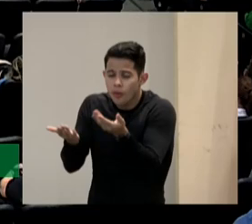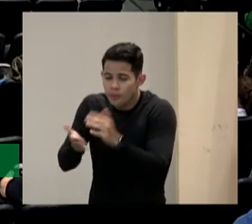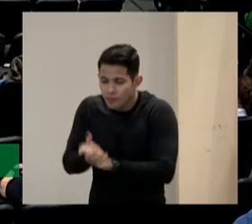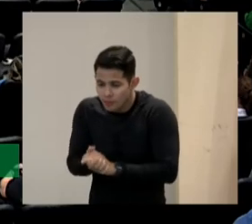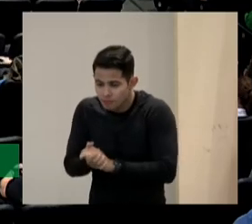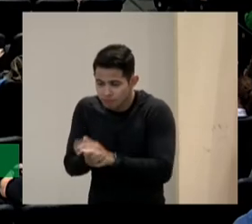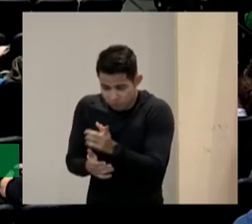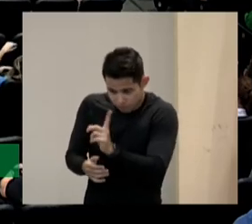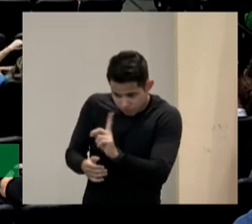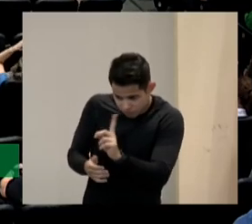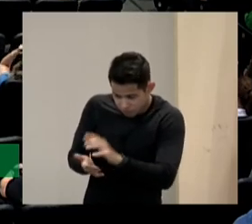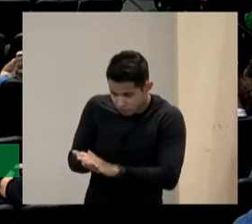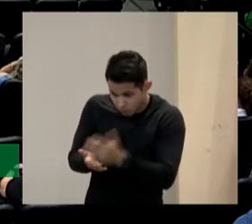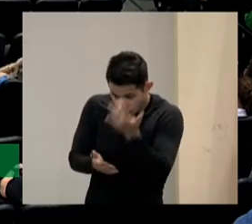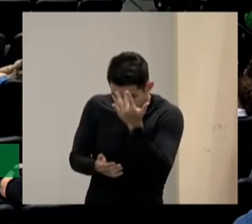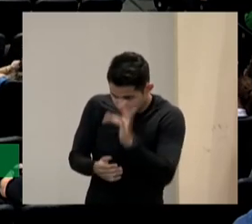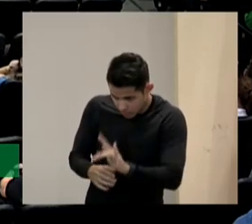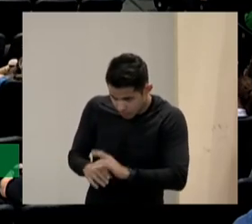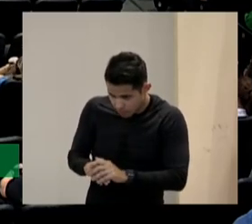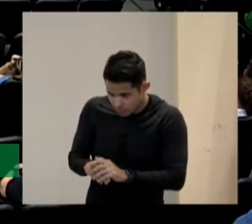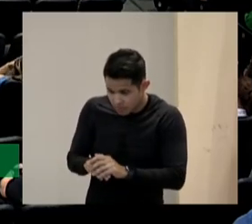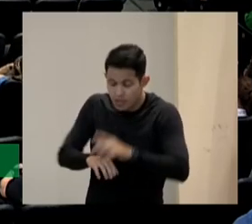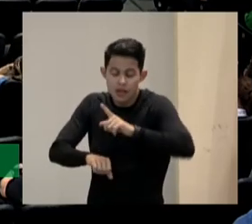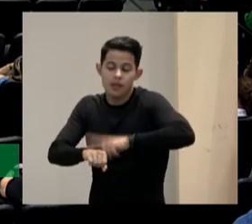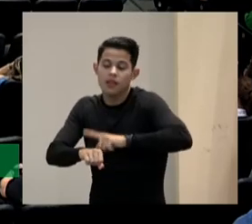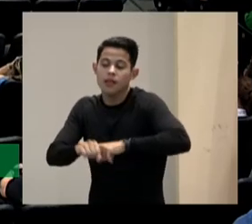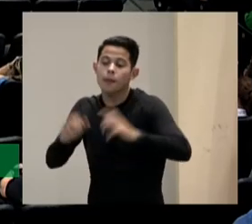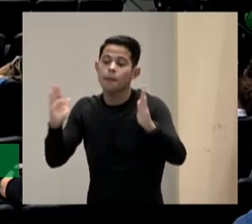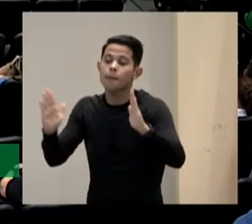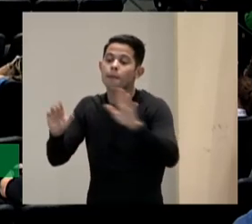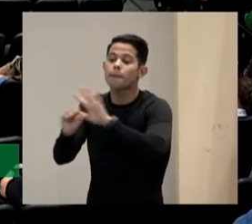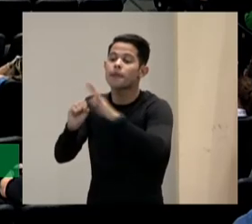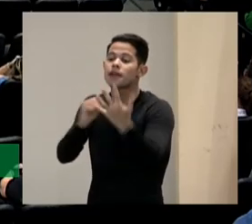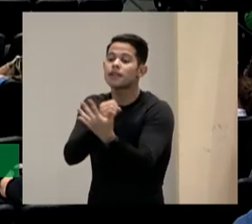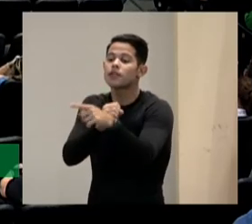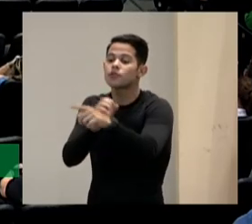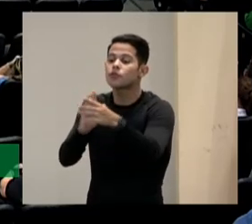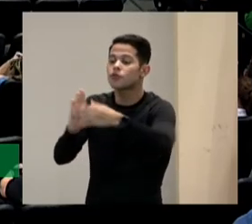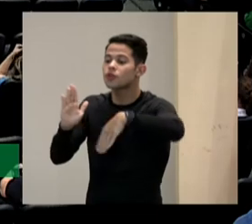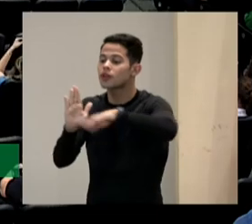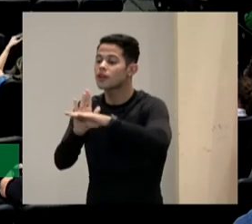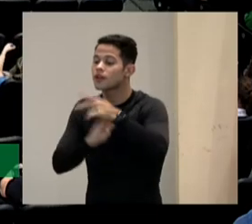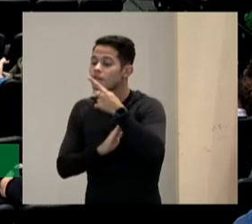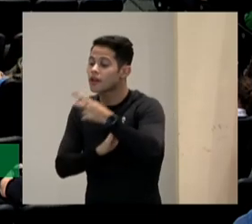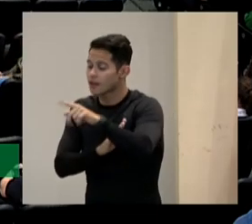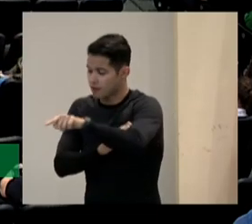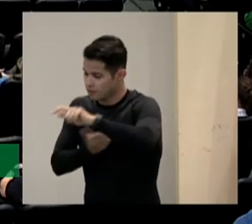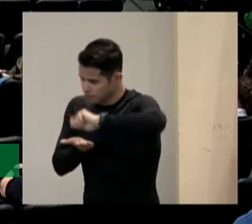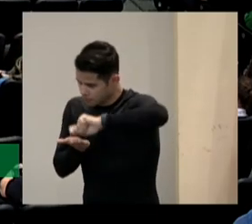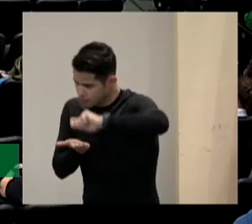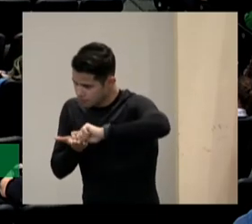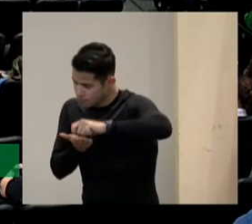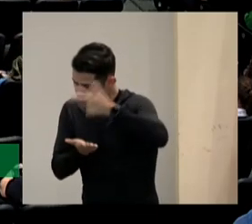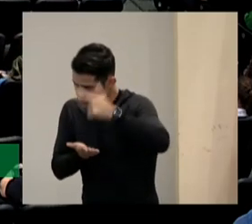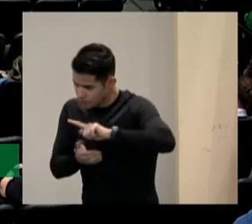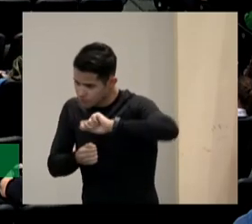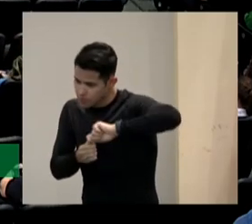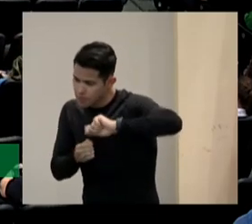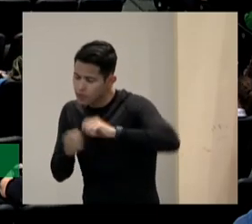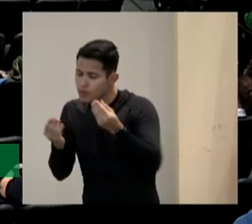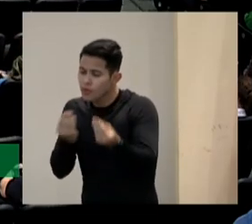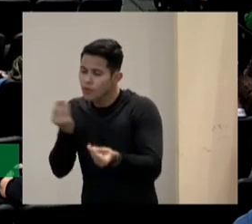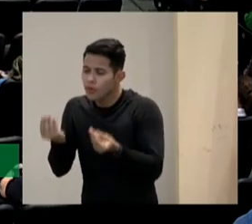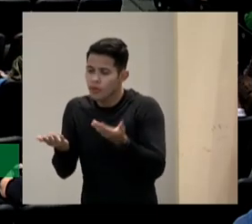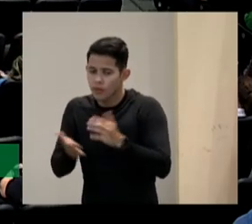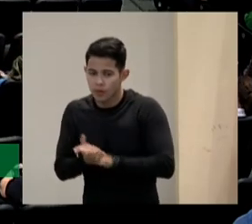não? não sabem? e no tempo da pandemia quando chegavam e falavam para o estudo eu mesmo fiz me manda um vídeo